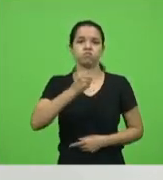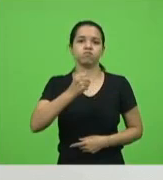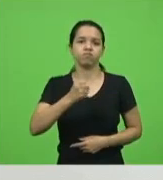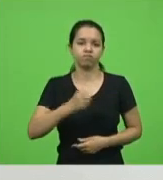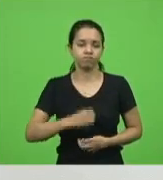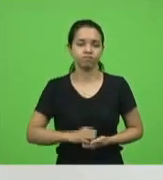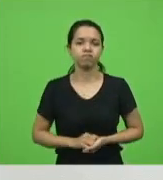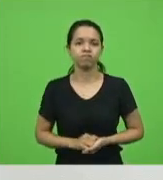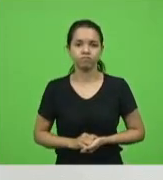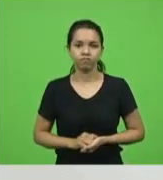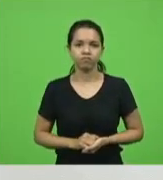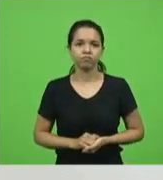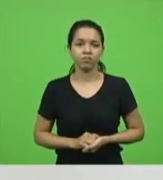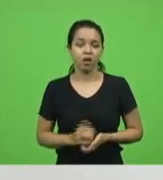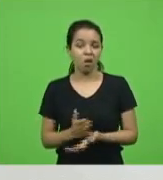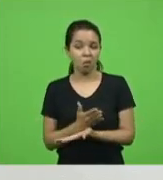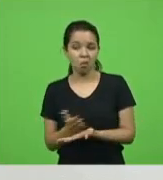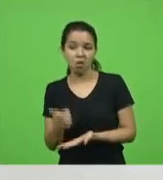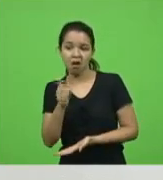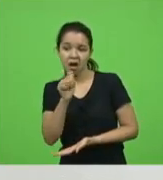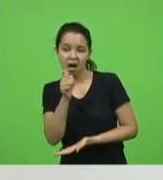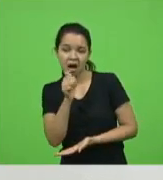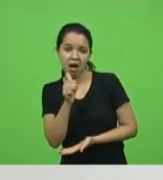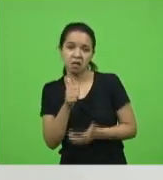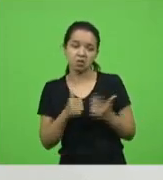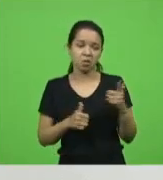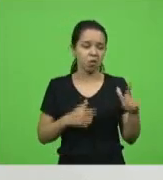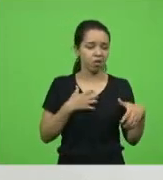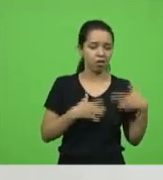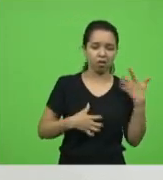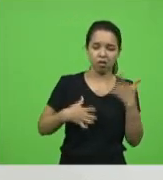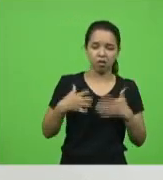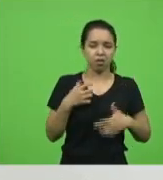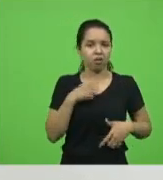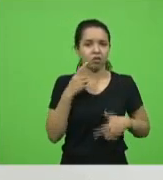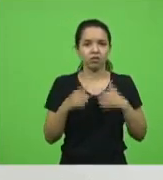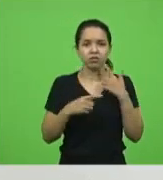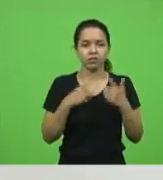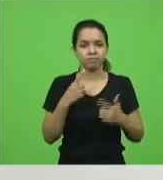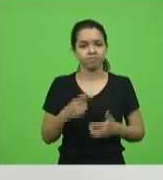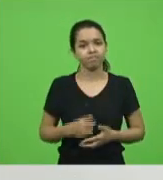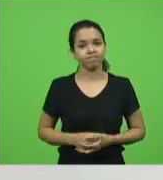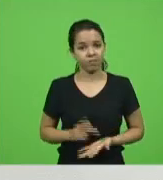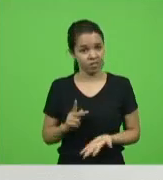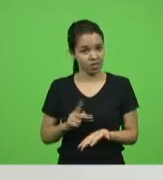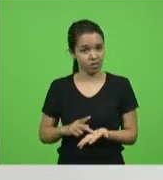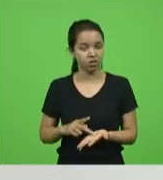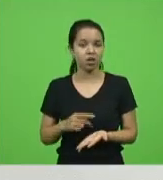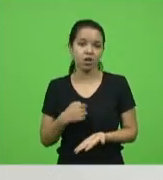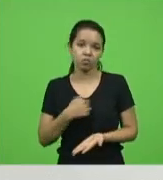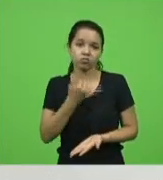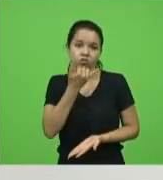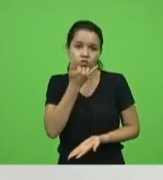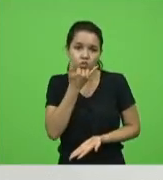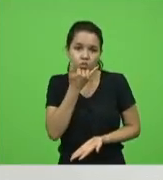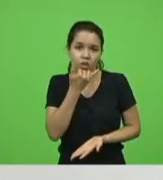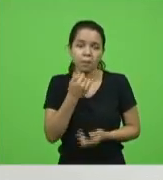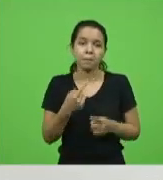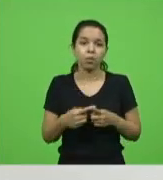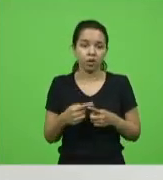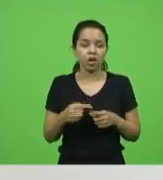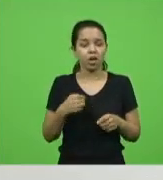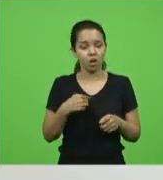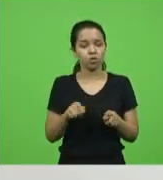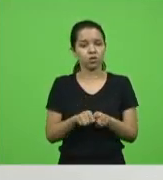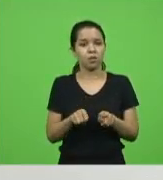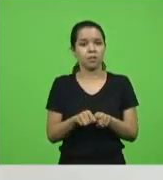Alguém, um vai para o álcool, o outro não consegue se controlar, e isso é uma realidade. E eu peço desculpa, porque eu faço parte desse processo que não soube respeitar